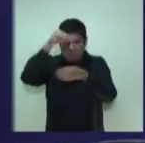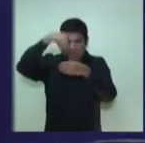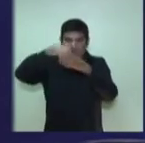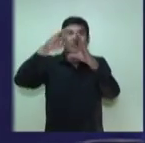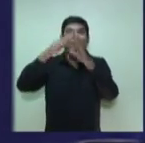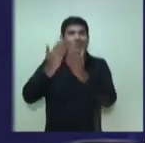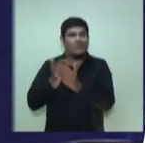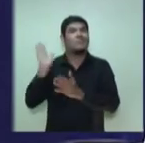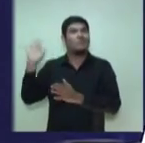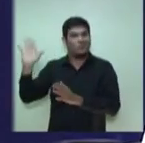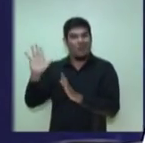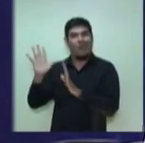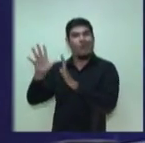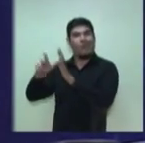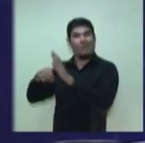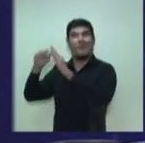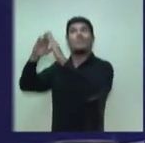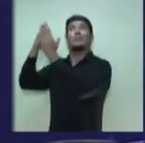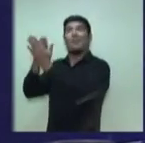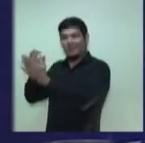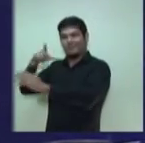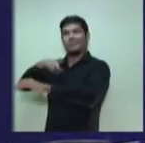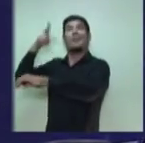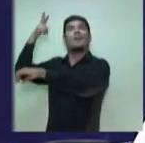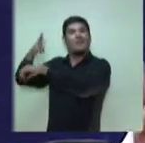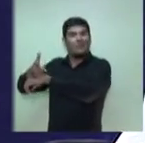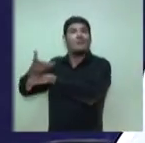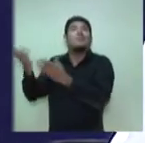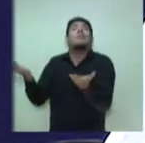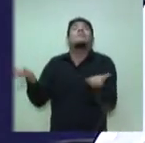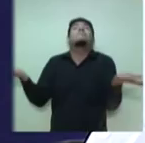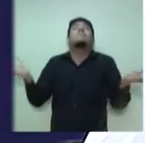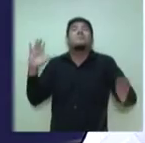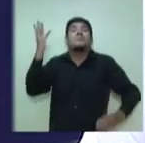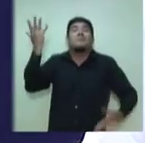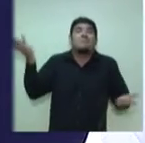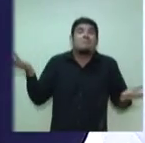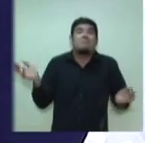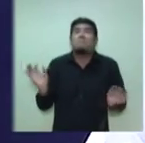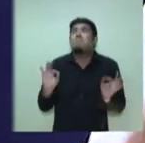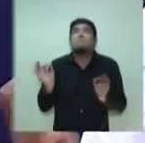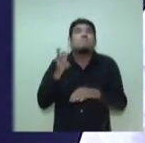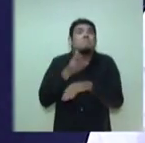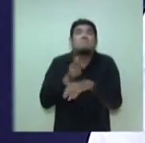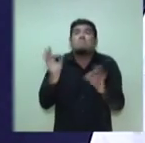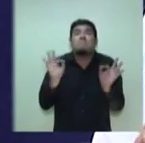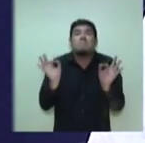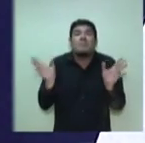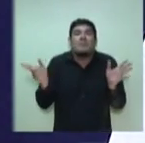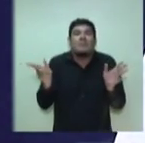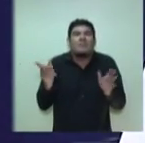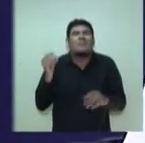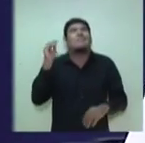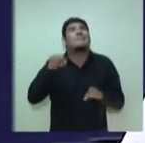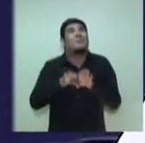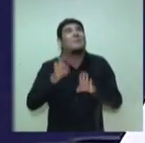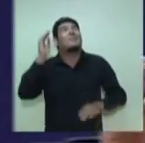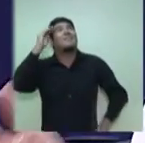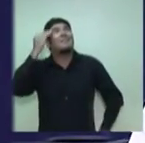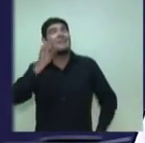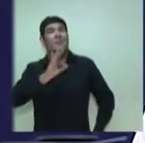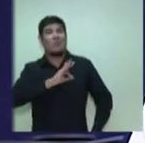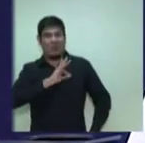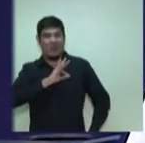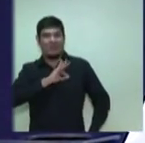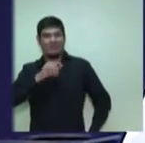assaltar uma creche que tinha as câmeras e as câmeras não serviram para nada. Por outro lado, é importante entender que os guardas municipais, muito deles, trabalham em